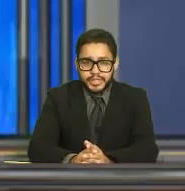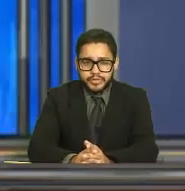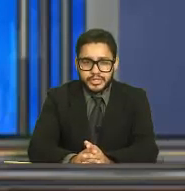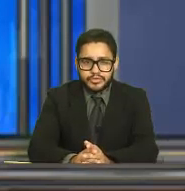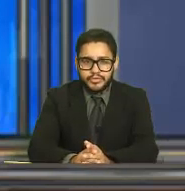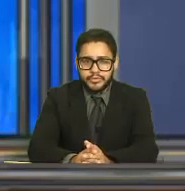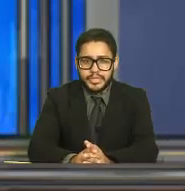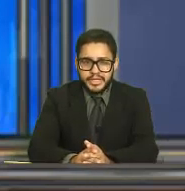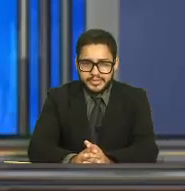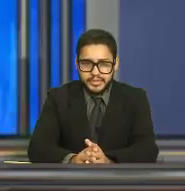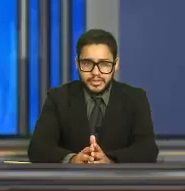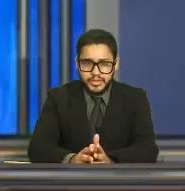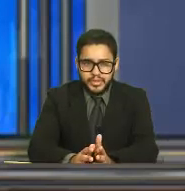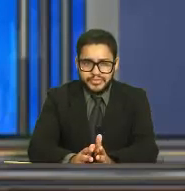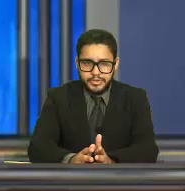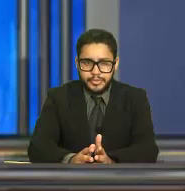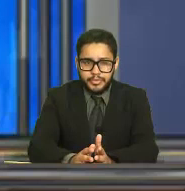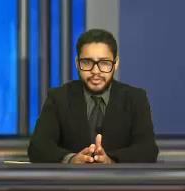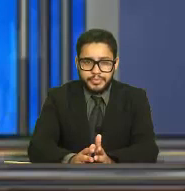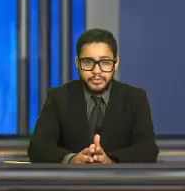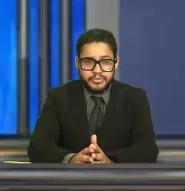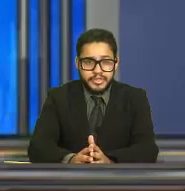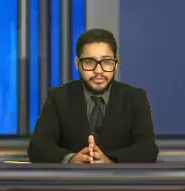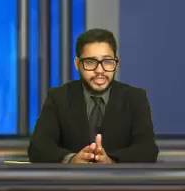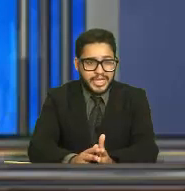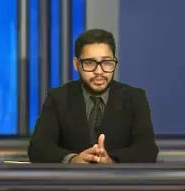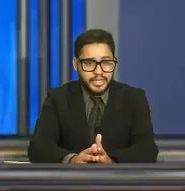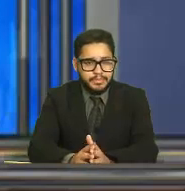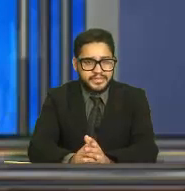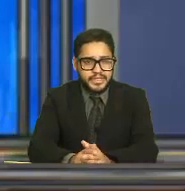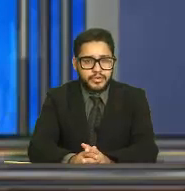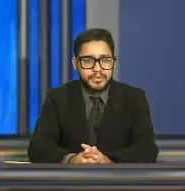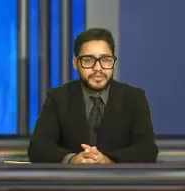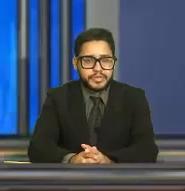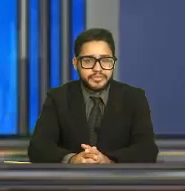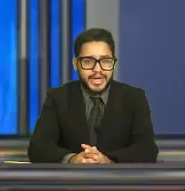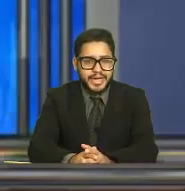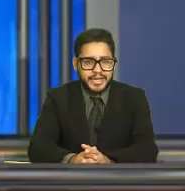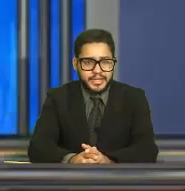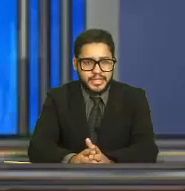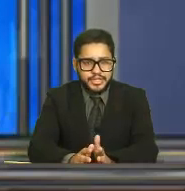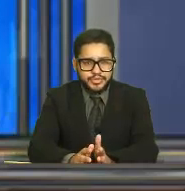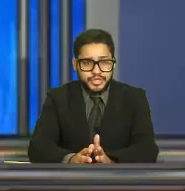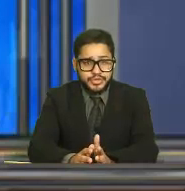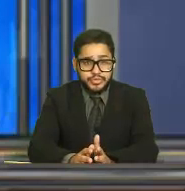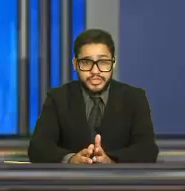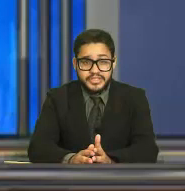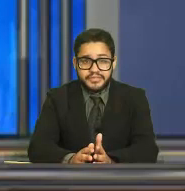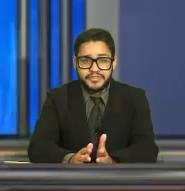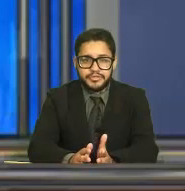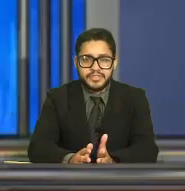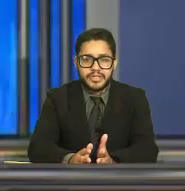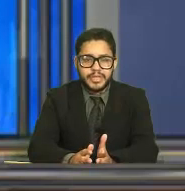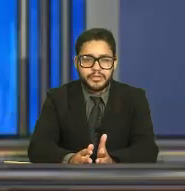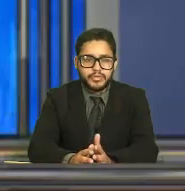municípios da Costa do Sol Fluminense O evento promovido pelo Governo do Estado Em parceria com a Prefeitura de Macaé Discutiu os